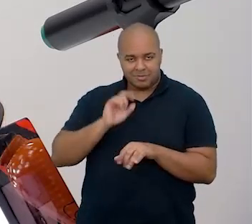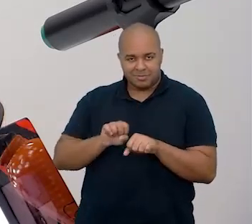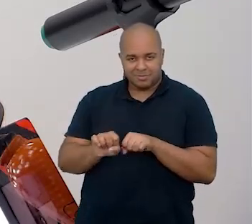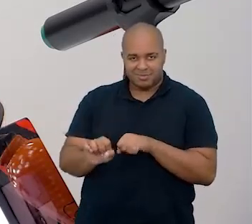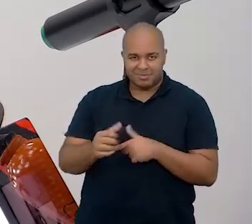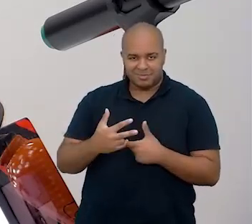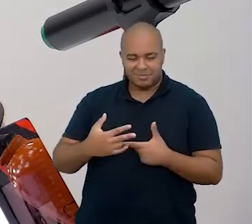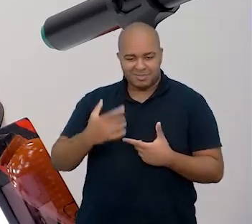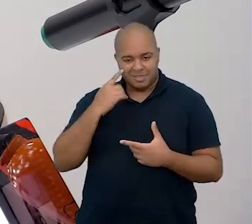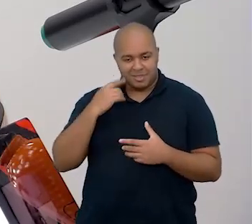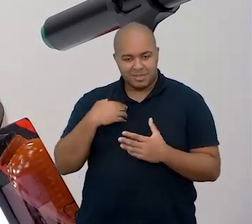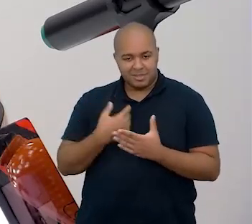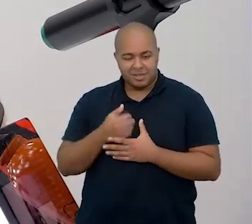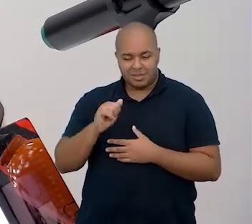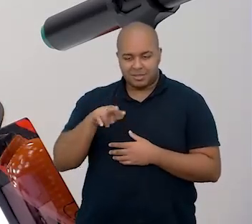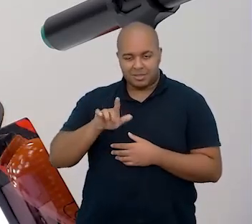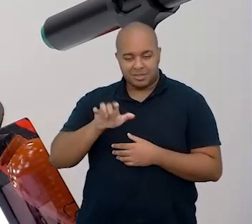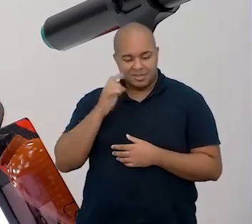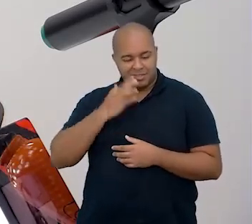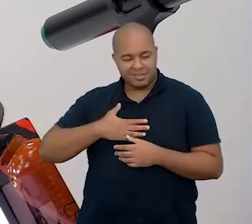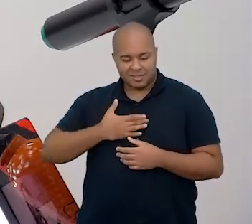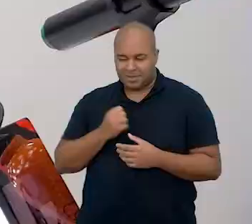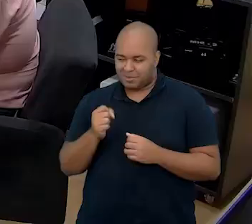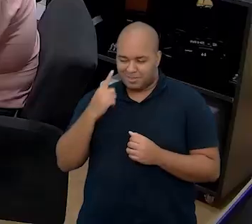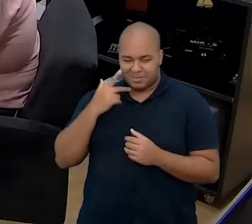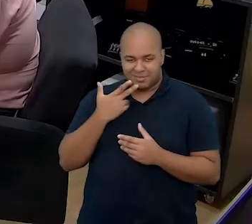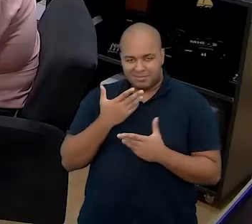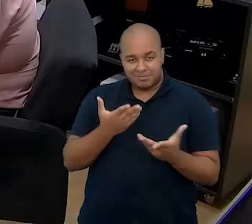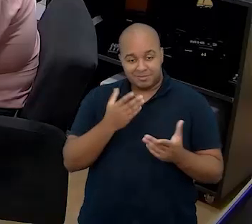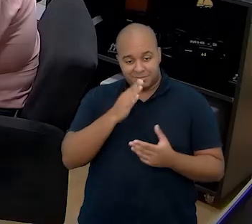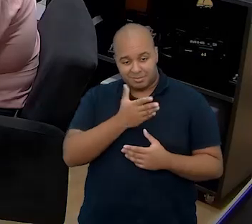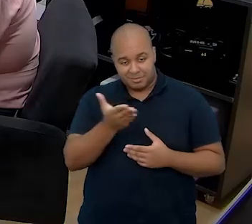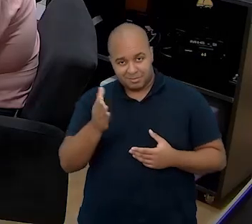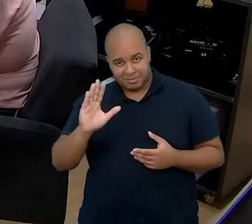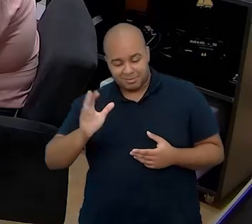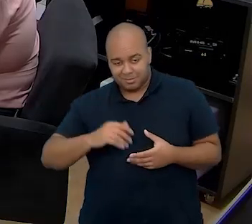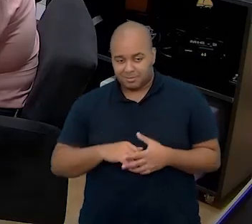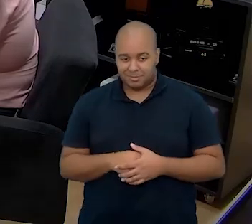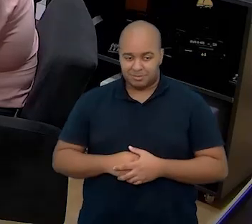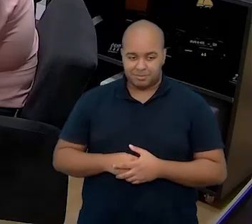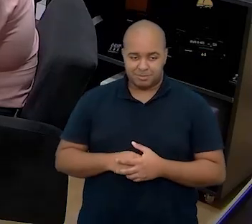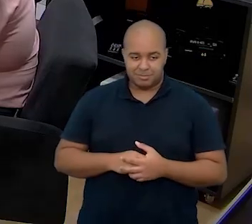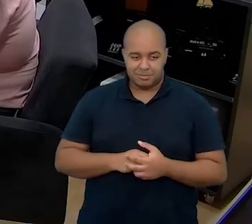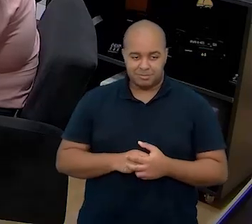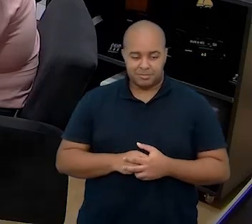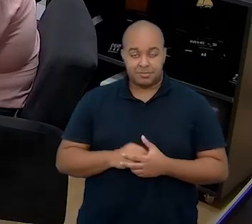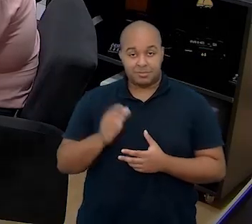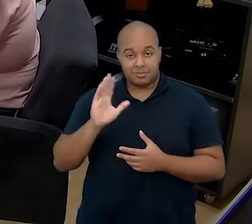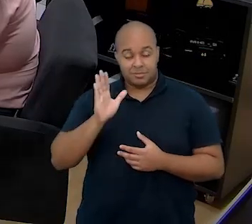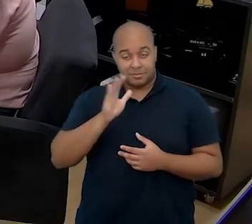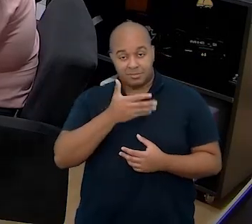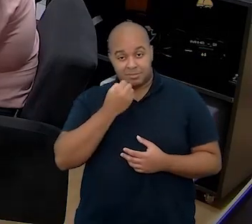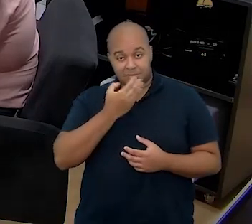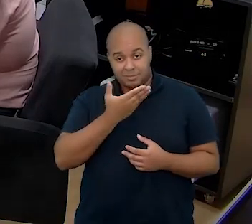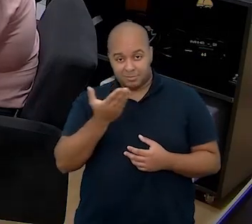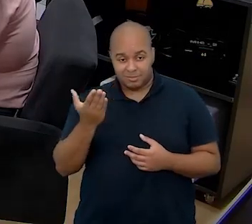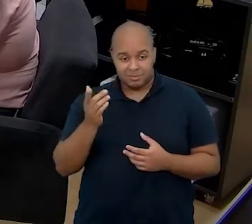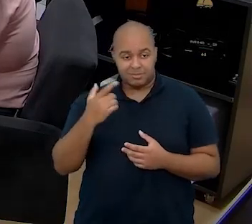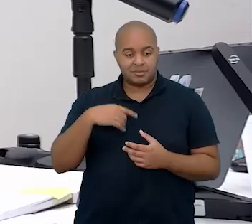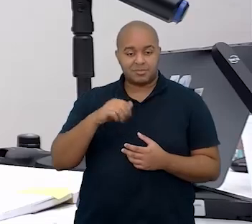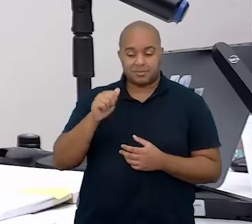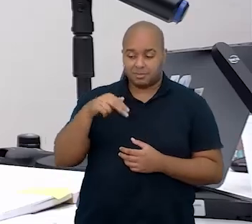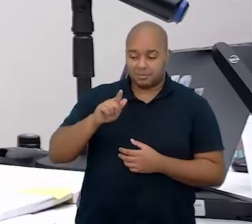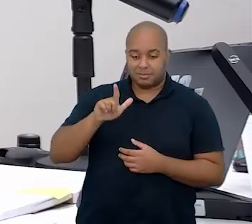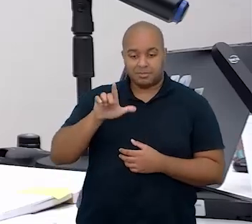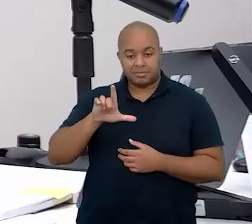também, Ângela, que eu gostaria que pudesse dar o oi para todos vocês também. Olá, eu sou